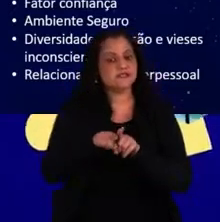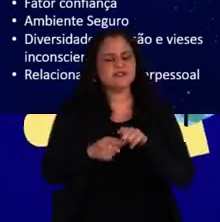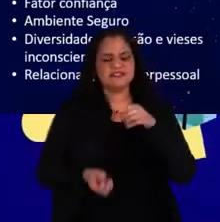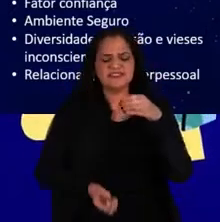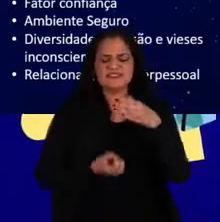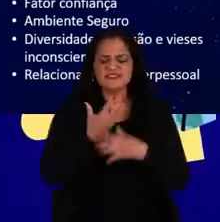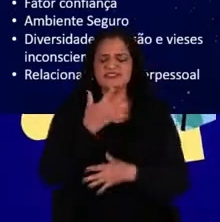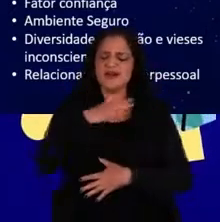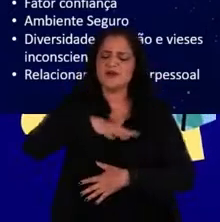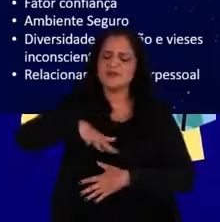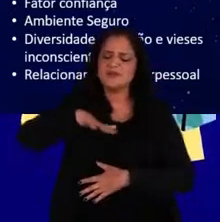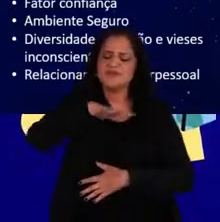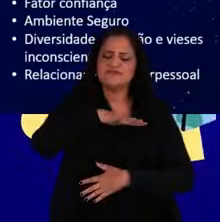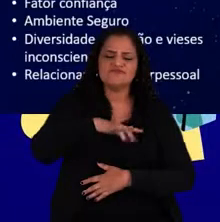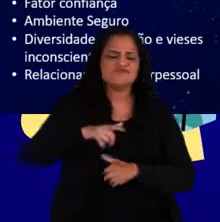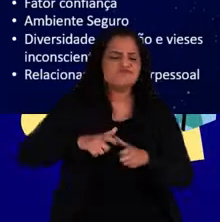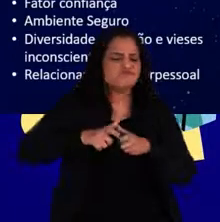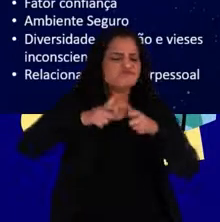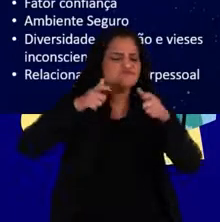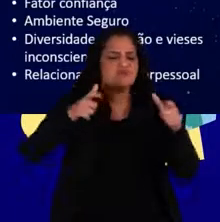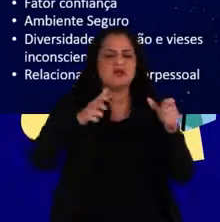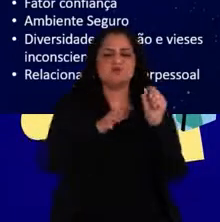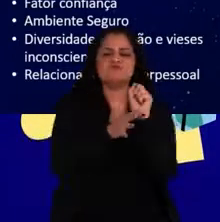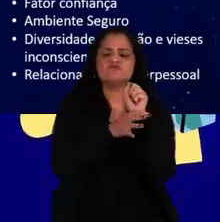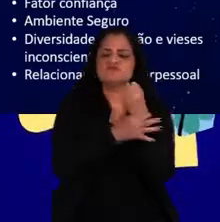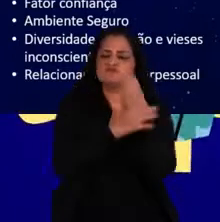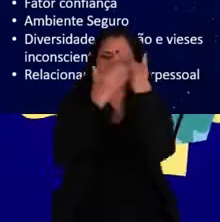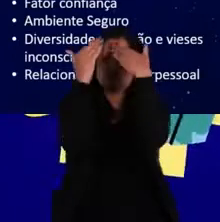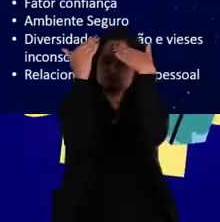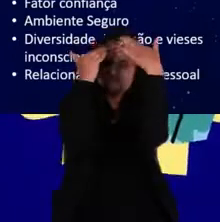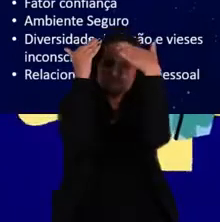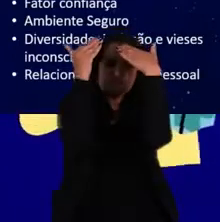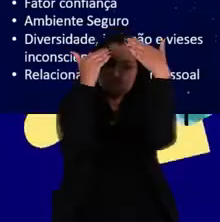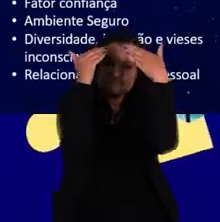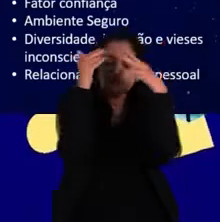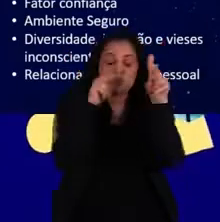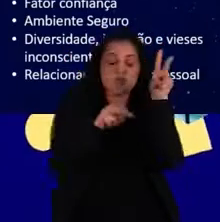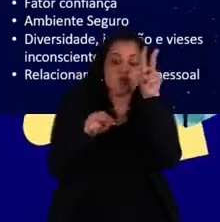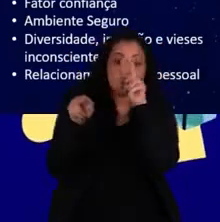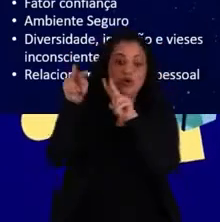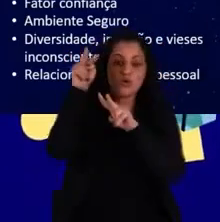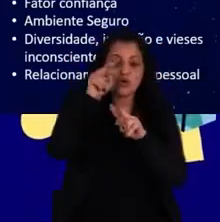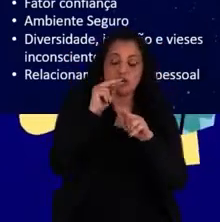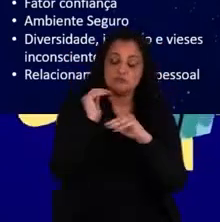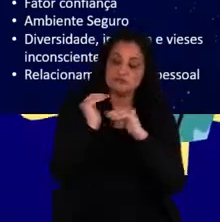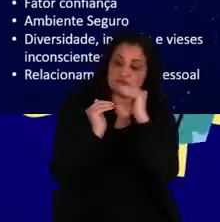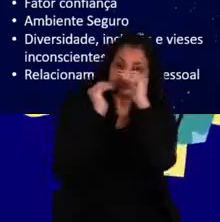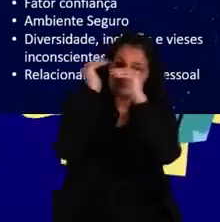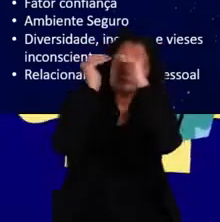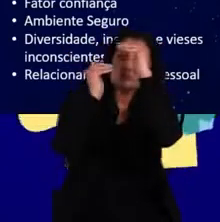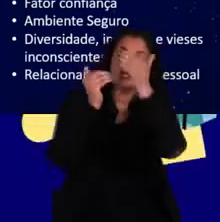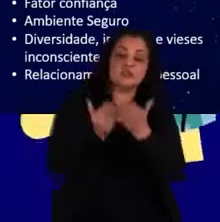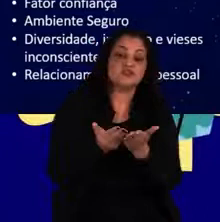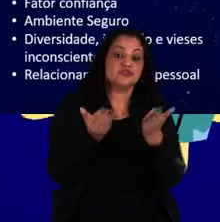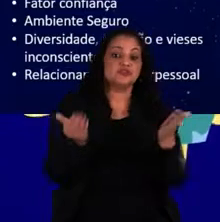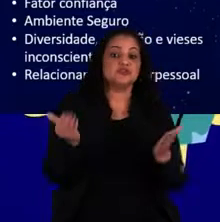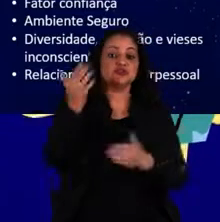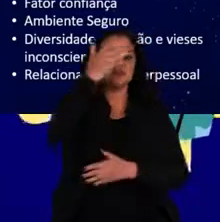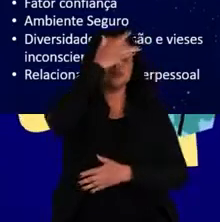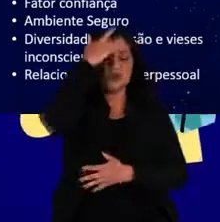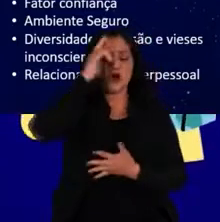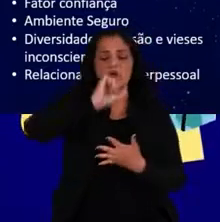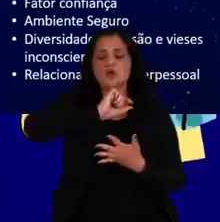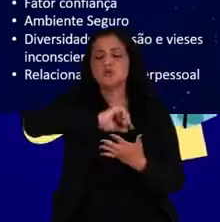criarmos um ambiente que tenha uma maior segurança psicológica, olharmos para o desenvolvimento de pessoas